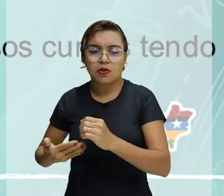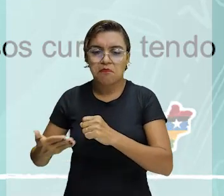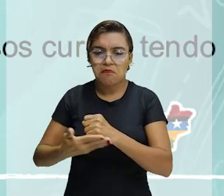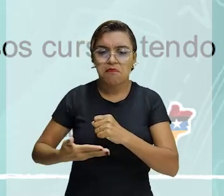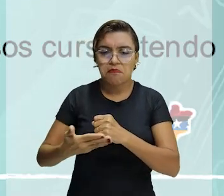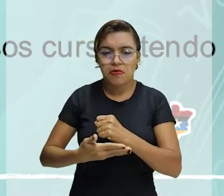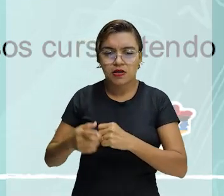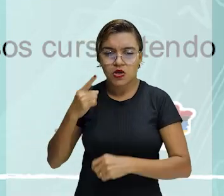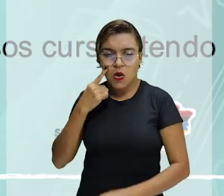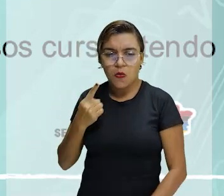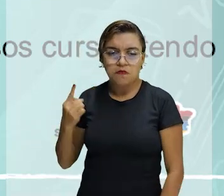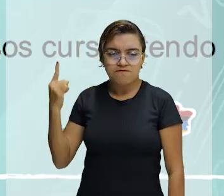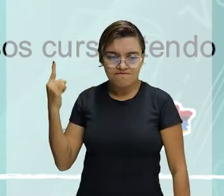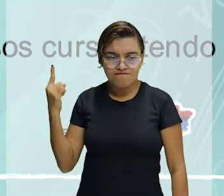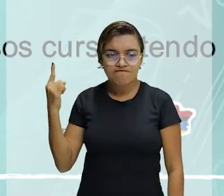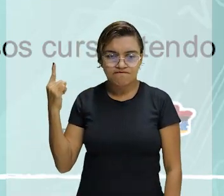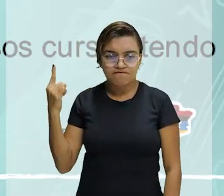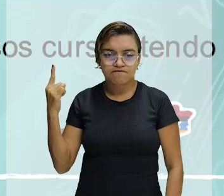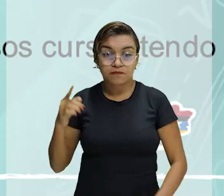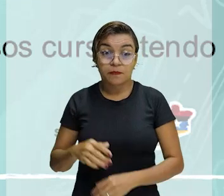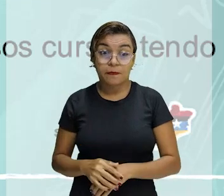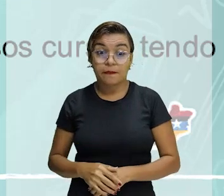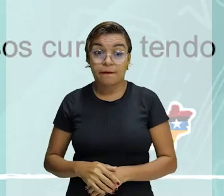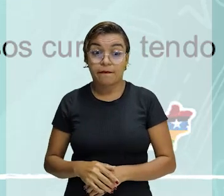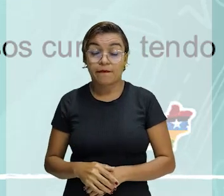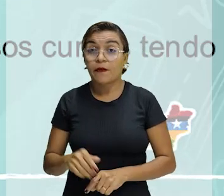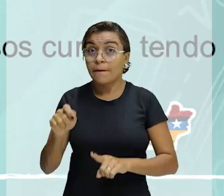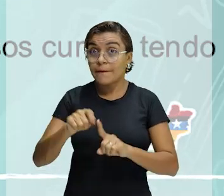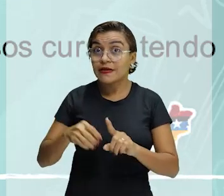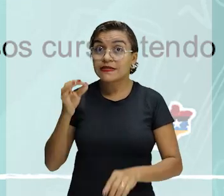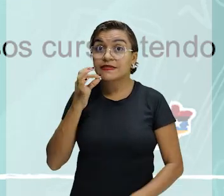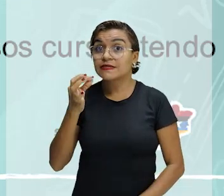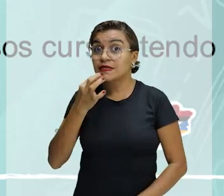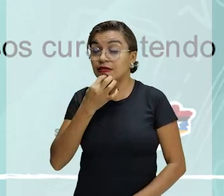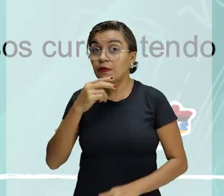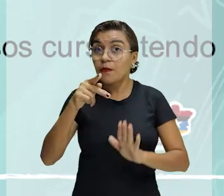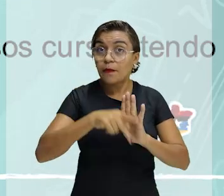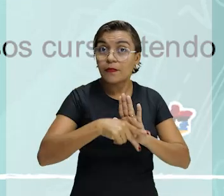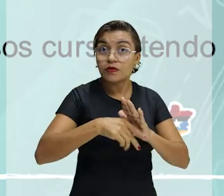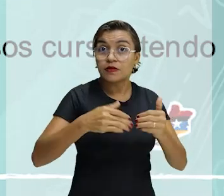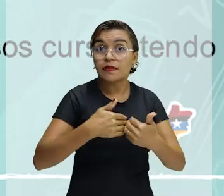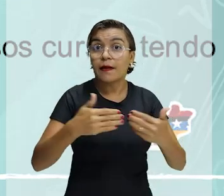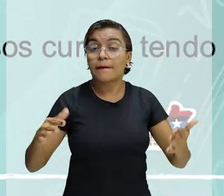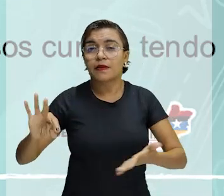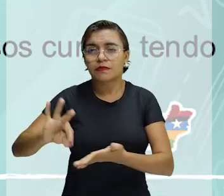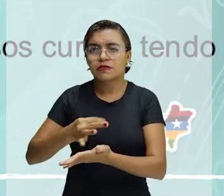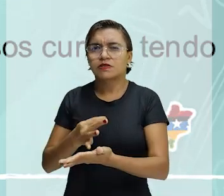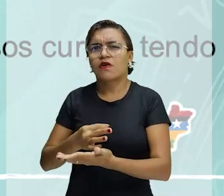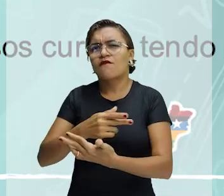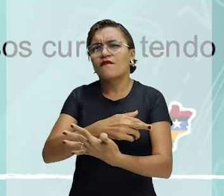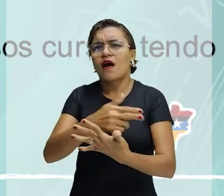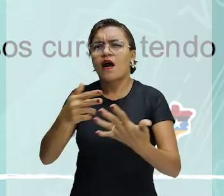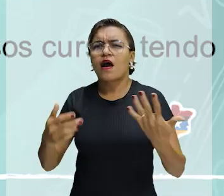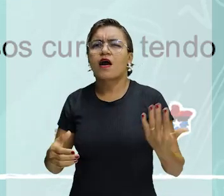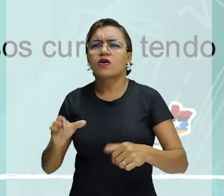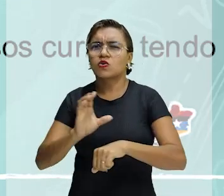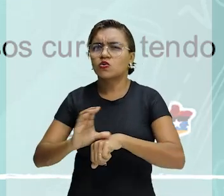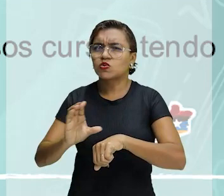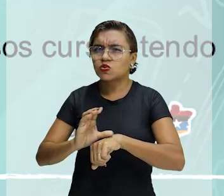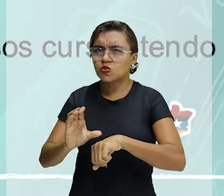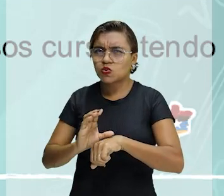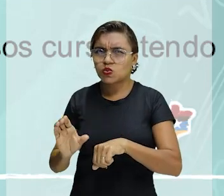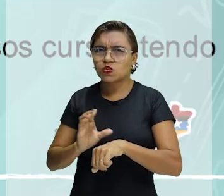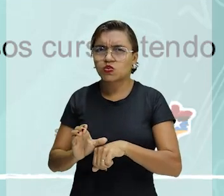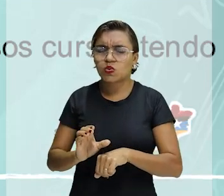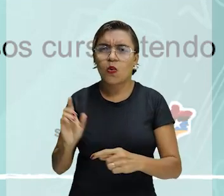Carajás, no Maranhão. No mês de setembro, o projeto está abrindo inscrições para diversos cursos, tendo como público